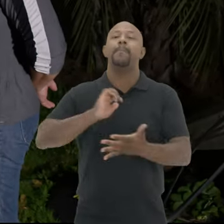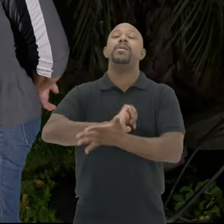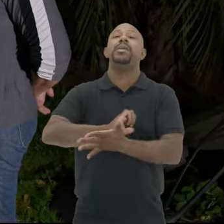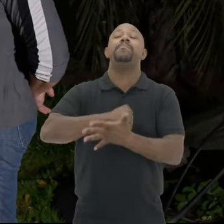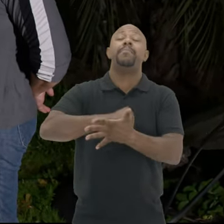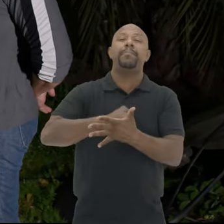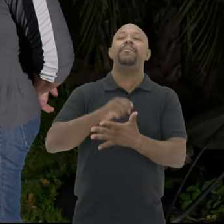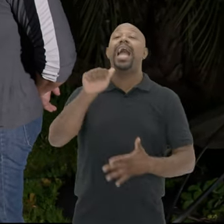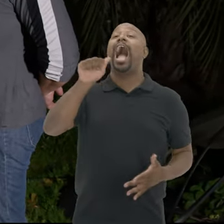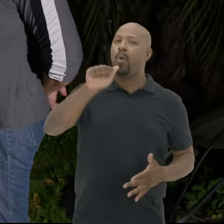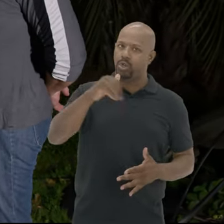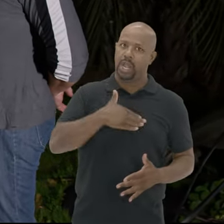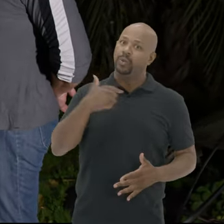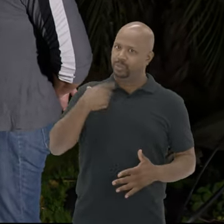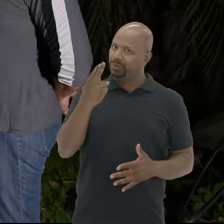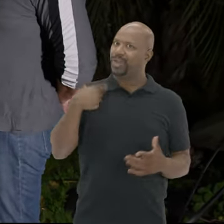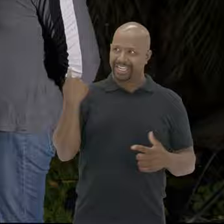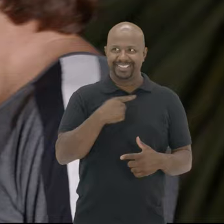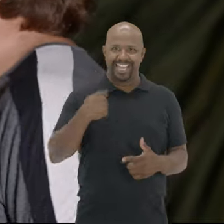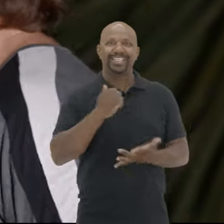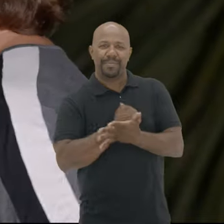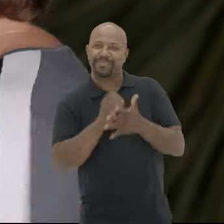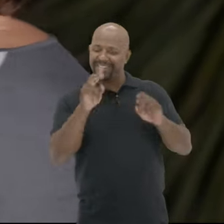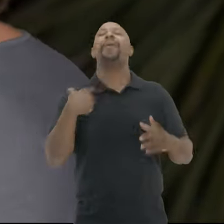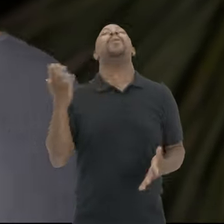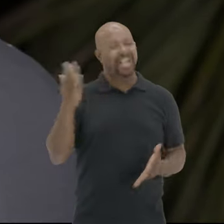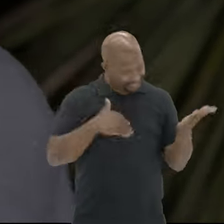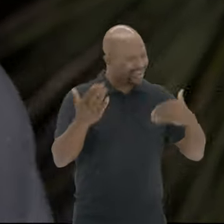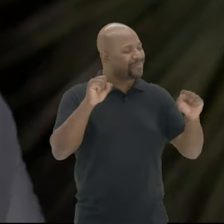assim Muzinando aí em agosto É a gente Tá Pode chegar